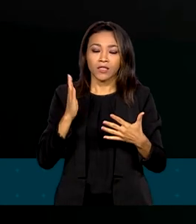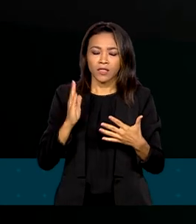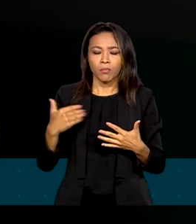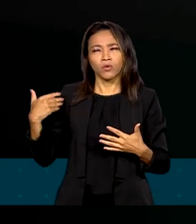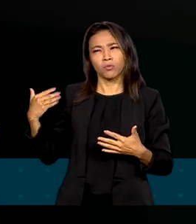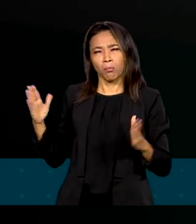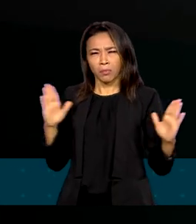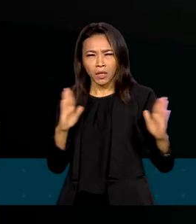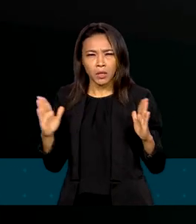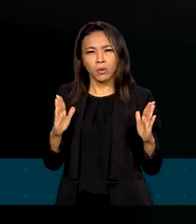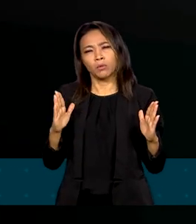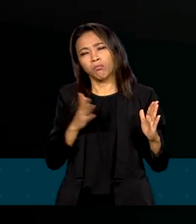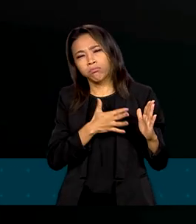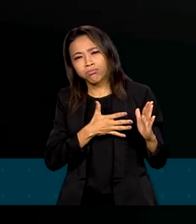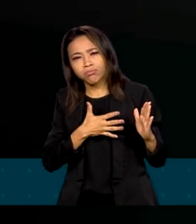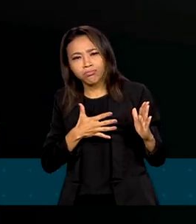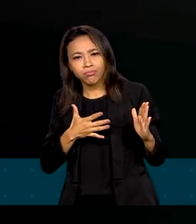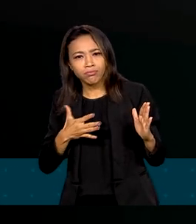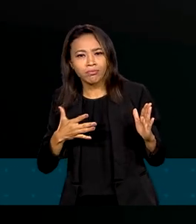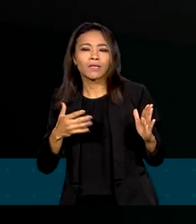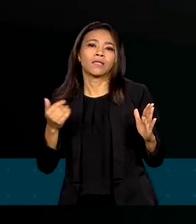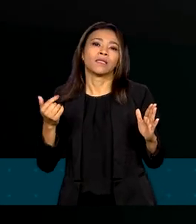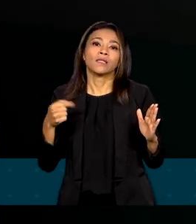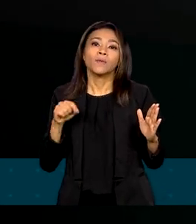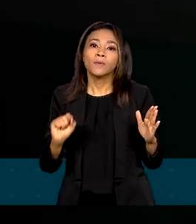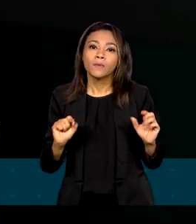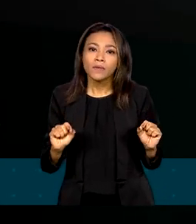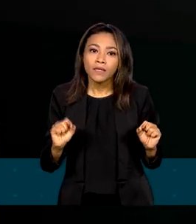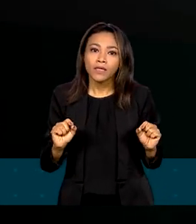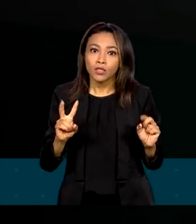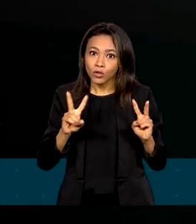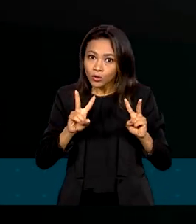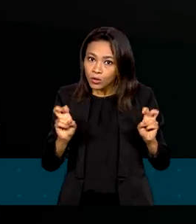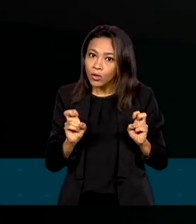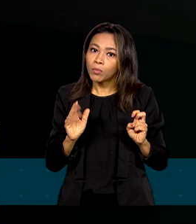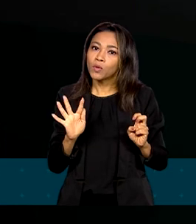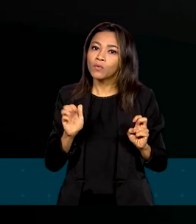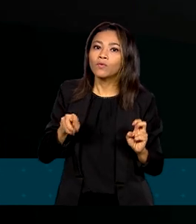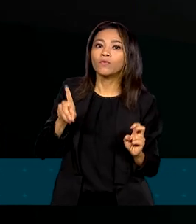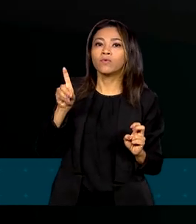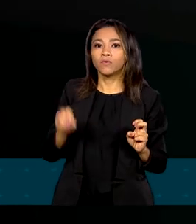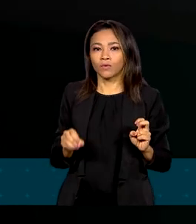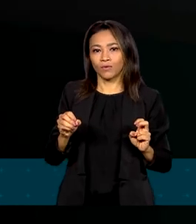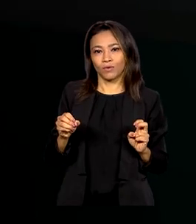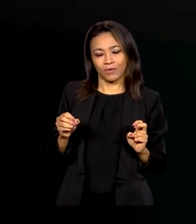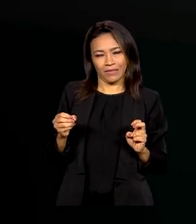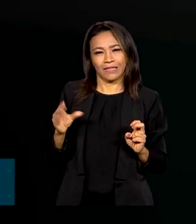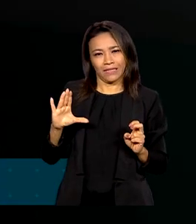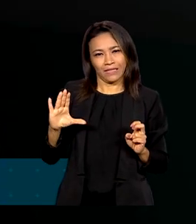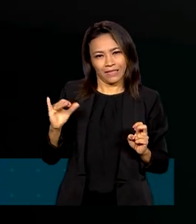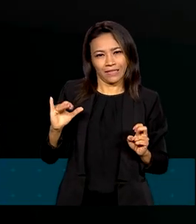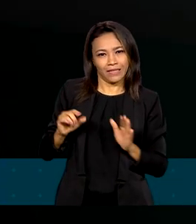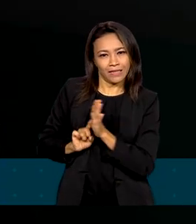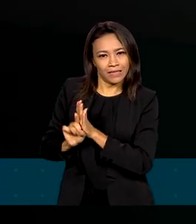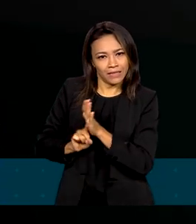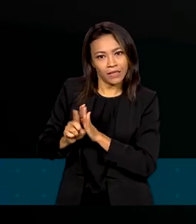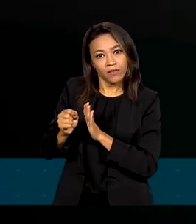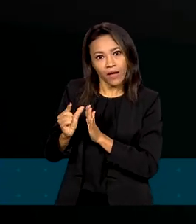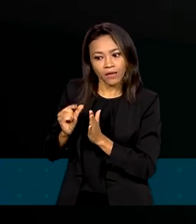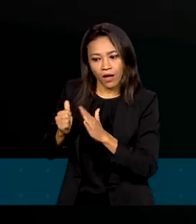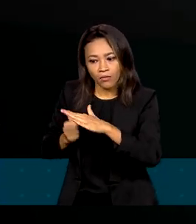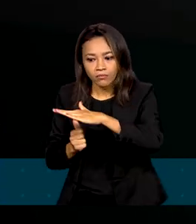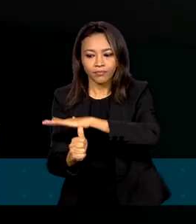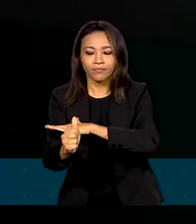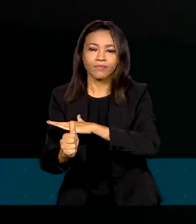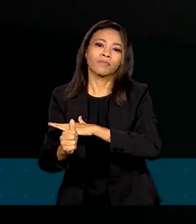longo período, da disponibilidade integral do Fundo Nacional de Desenvolvimento Científico e Tecnológico, capacidade de investimento imediato